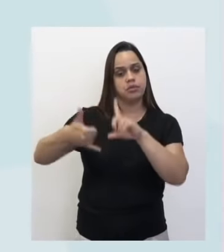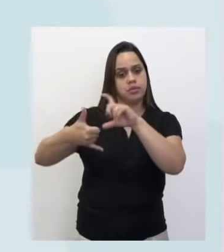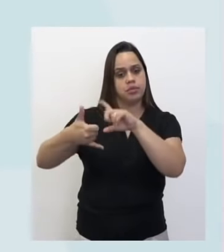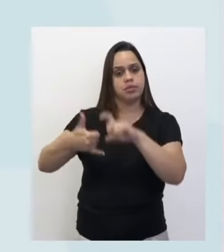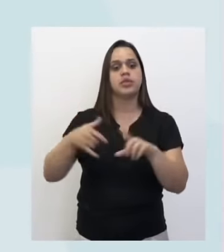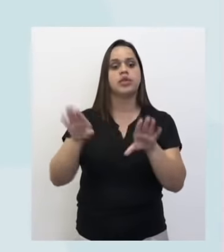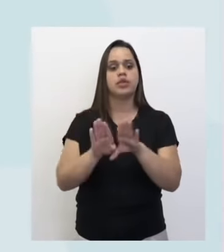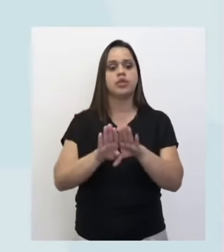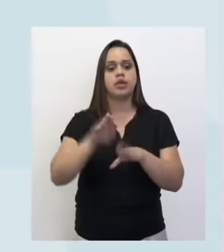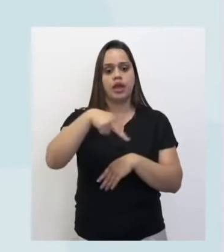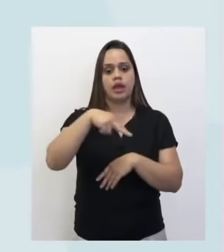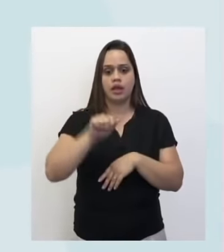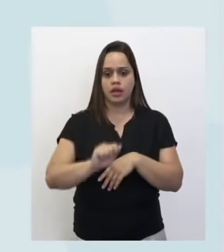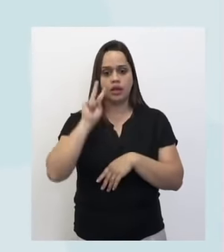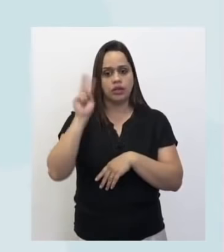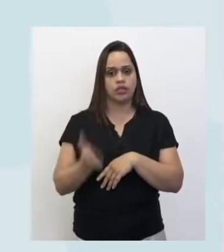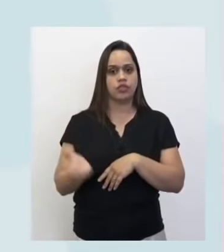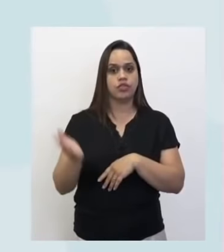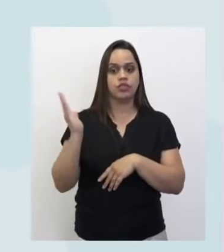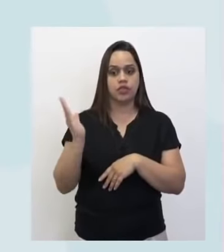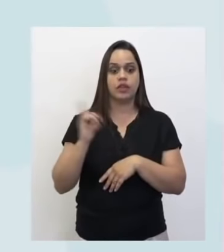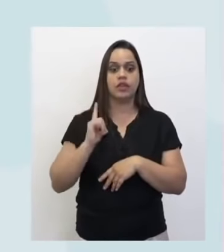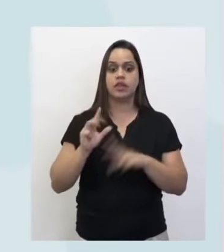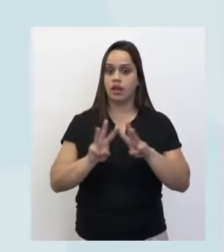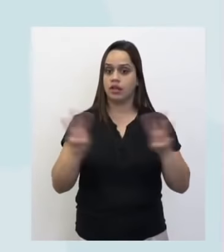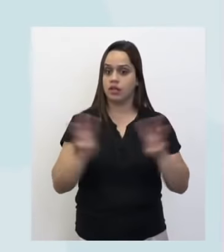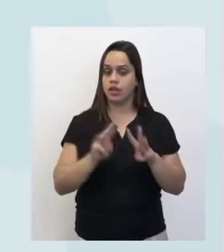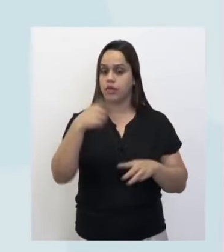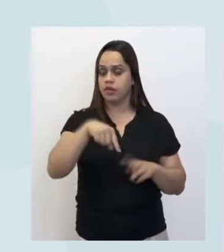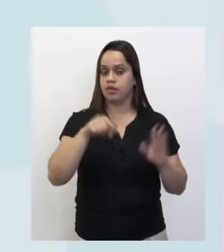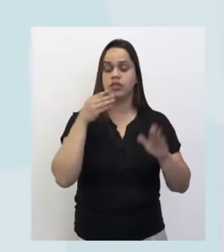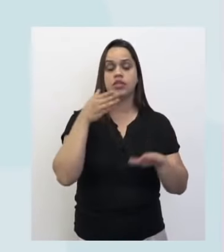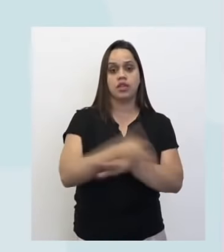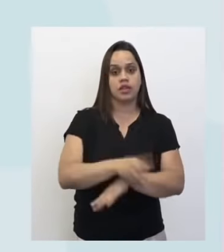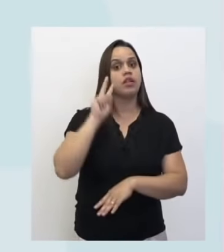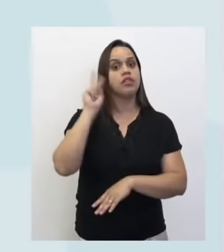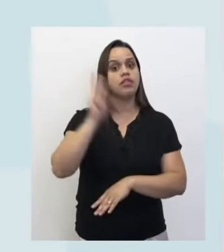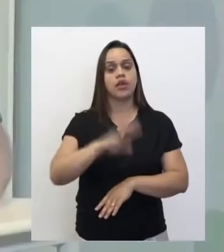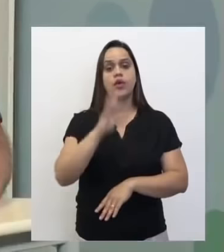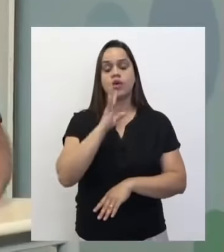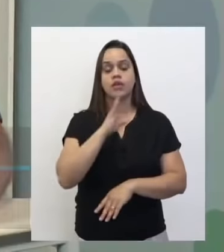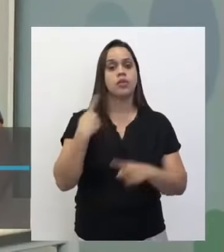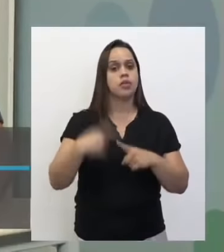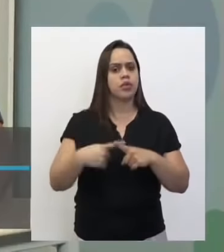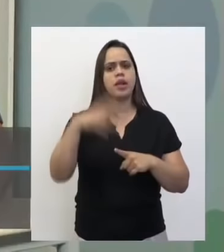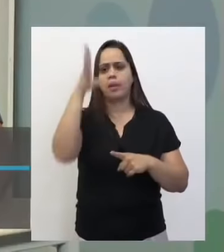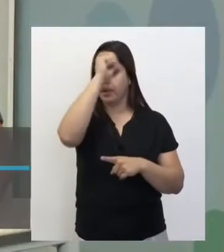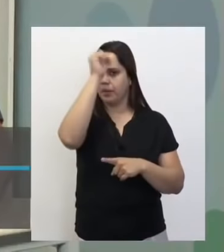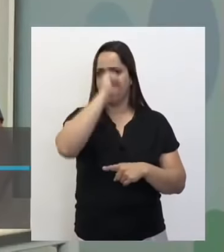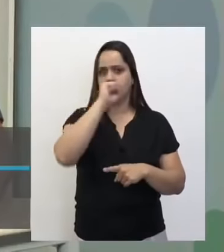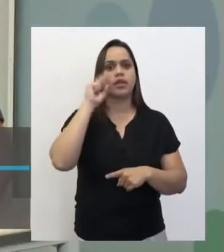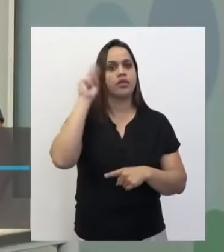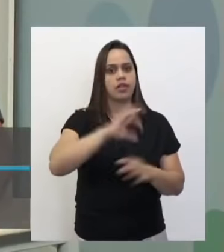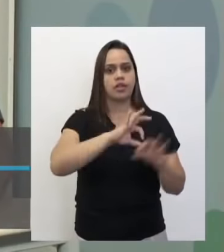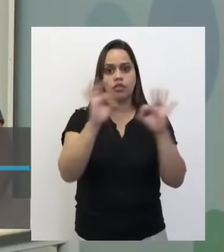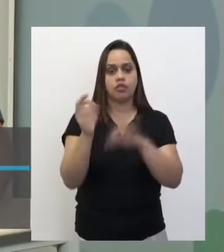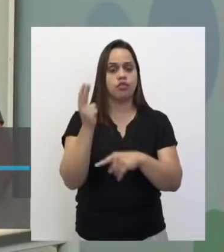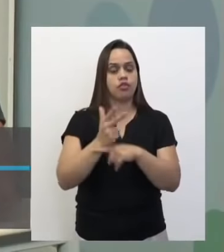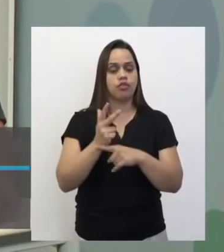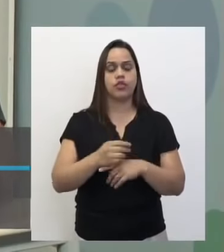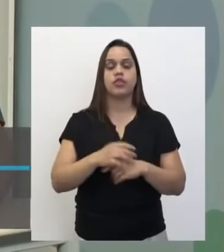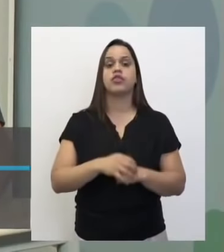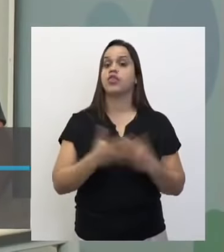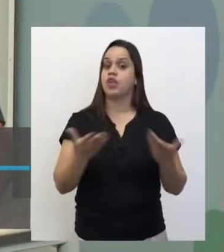e Saneamento Básico. Está aí o link para vocês entrarem, é muito interessante. Dá para ensinar, aprender bastante aí. Tudo bem, pessoal?